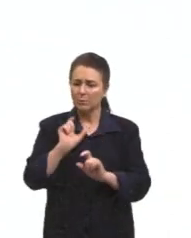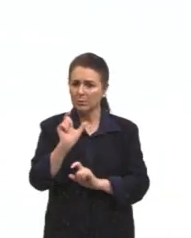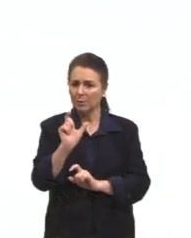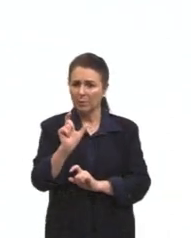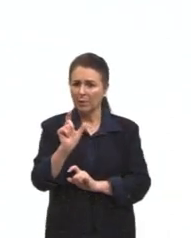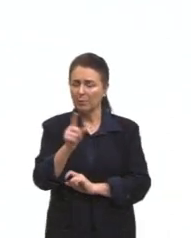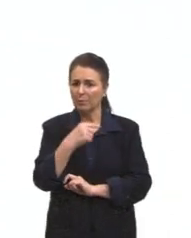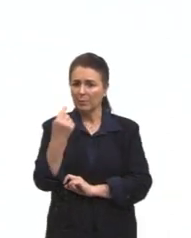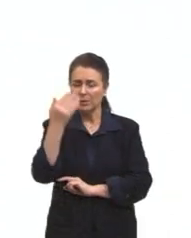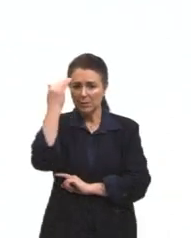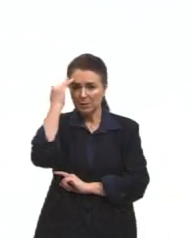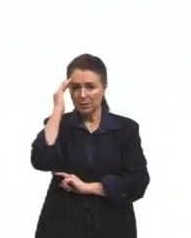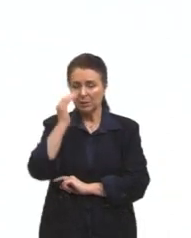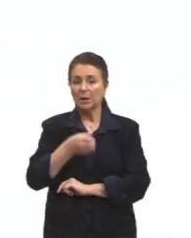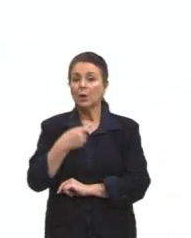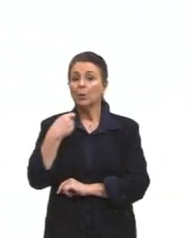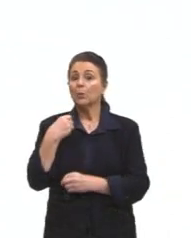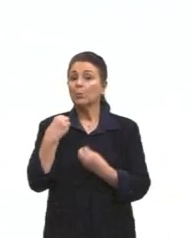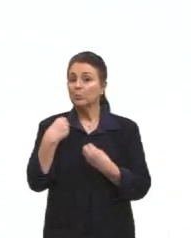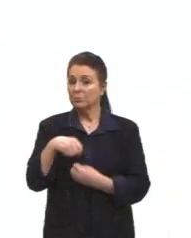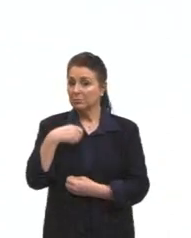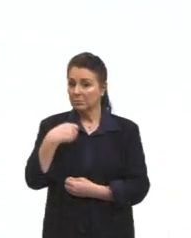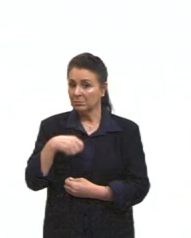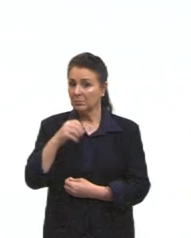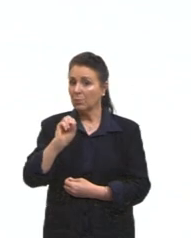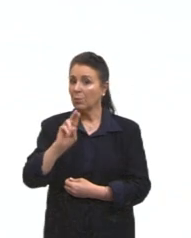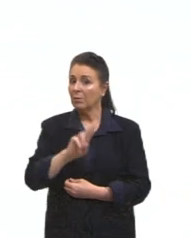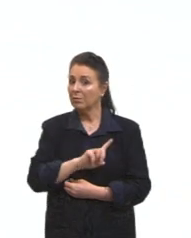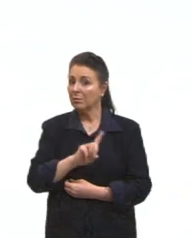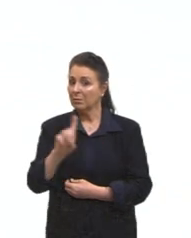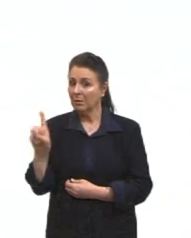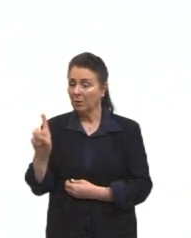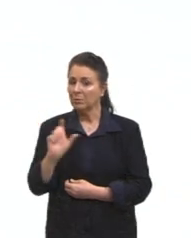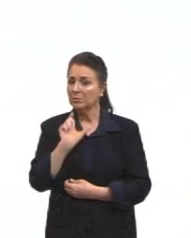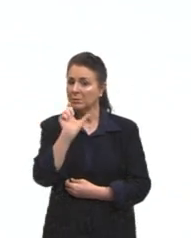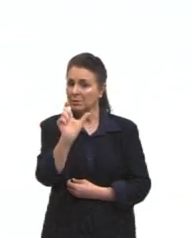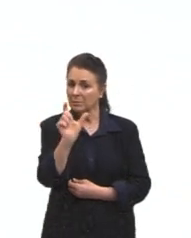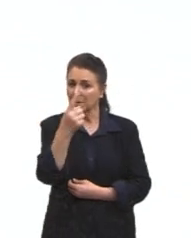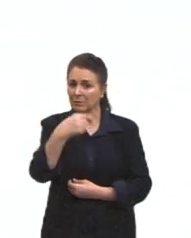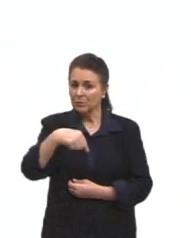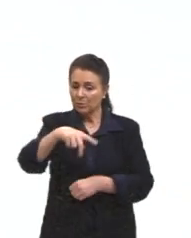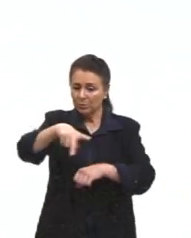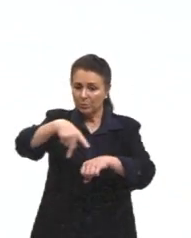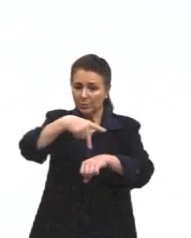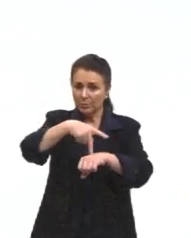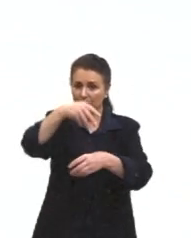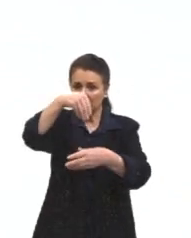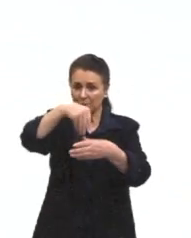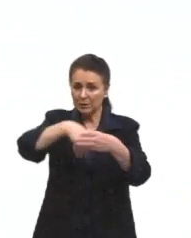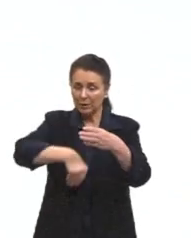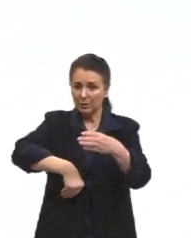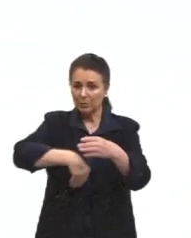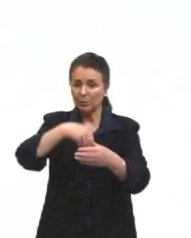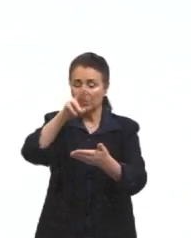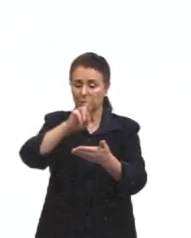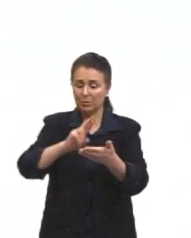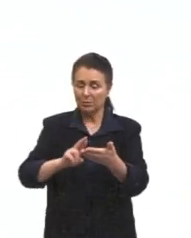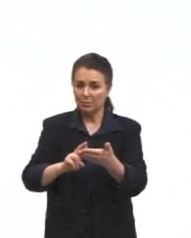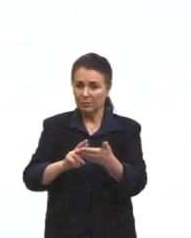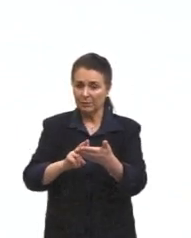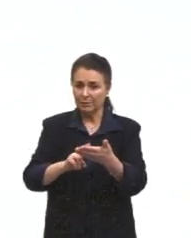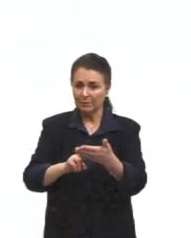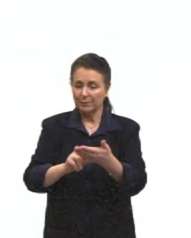o quanto nós precisamos ou não dos estrangeirismos dentro de uma redação. Primeiro, Karine, olha só,